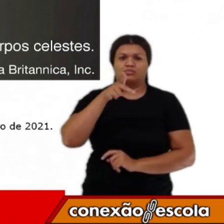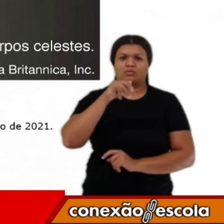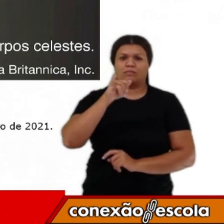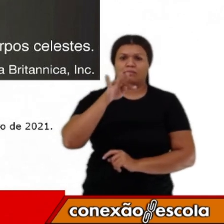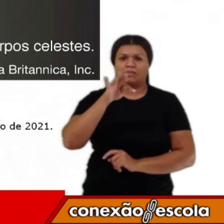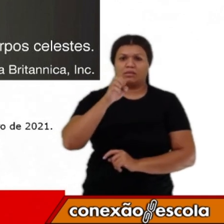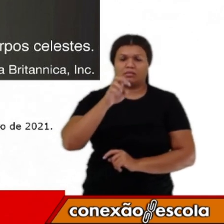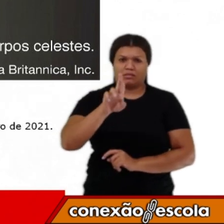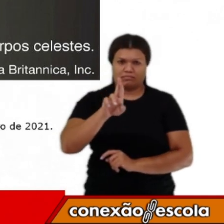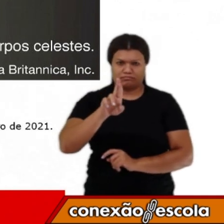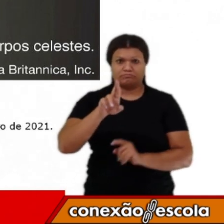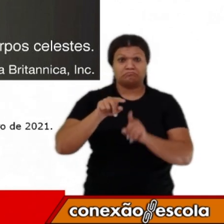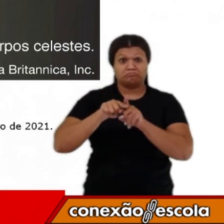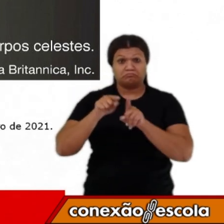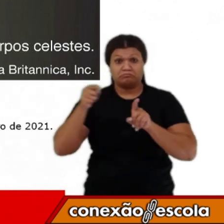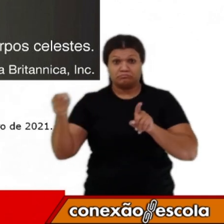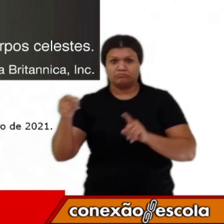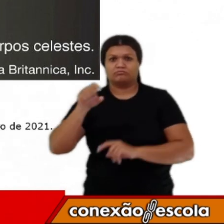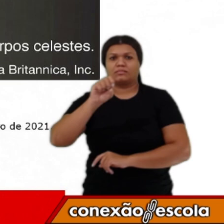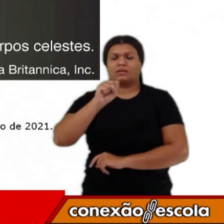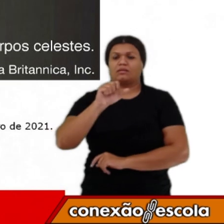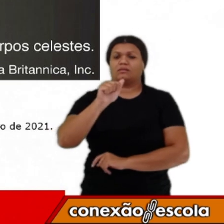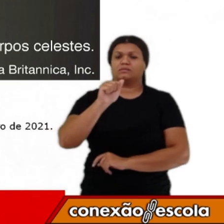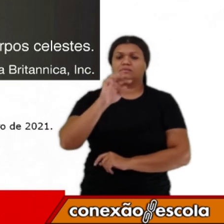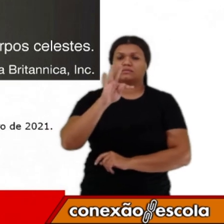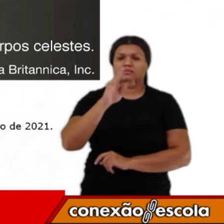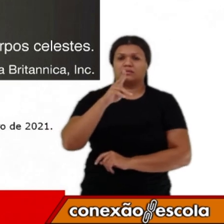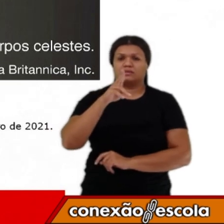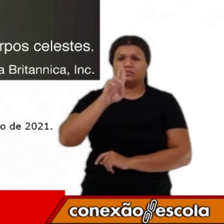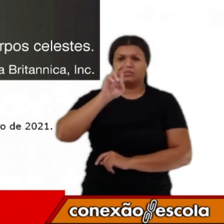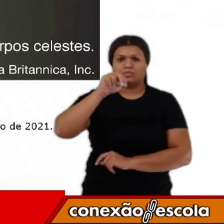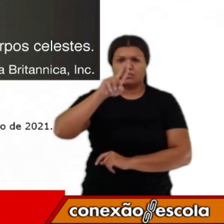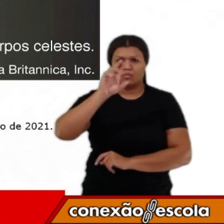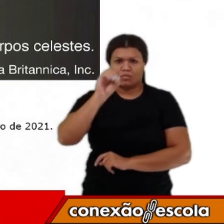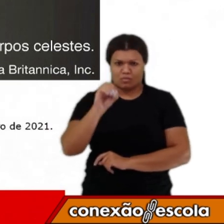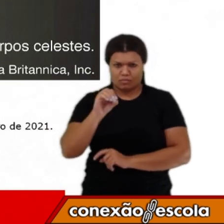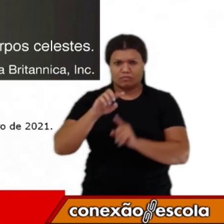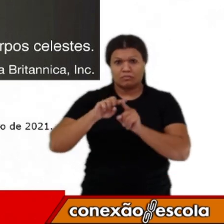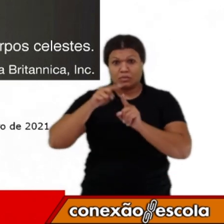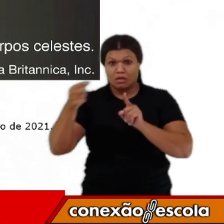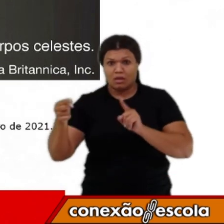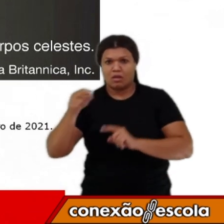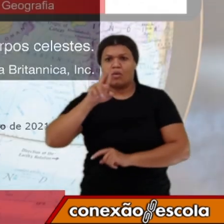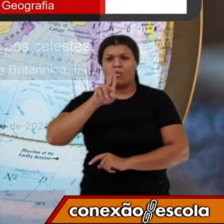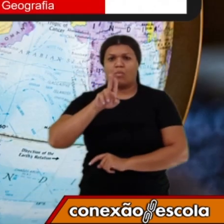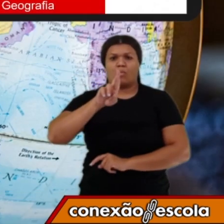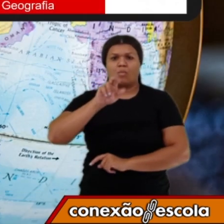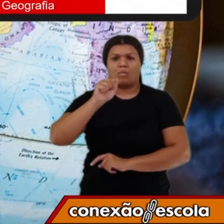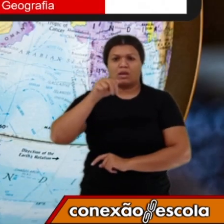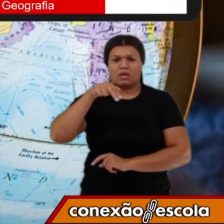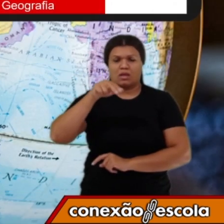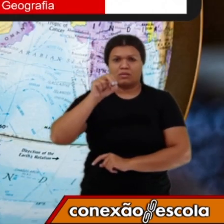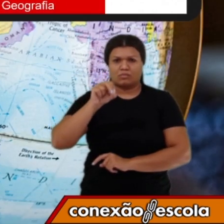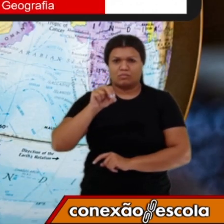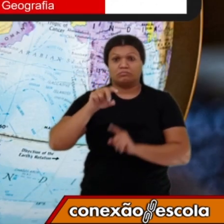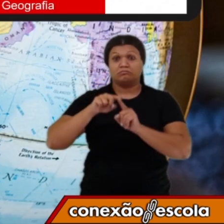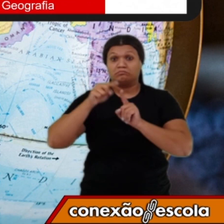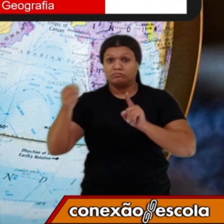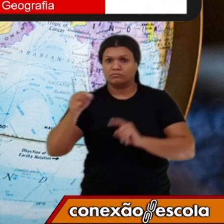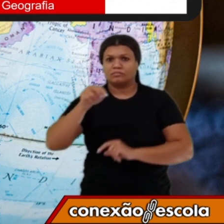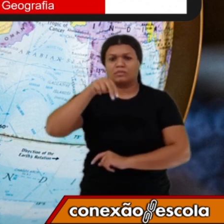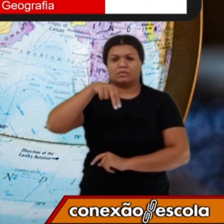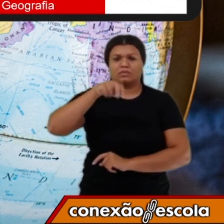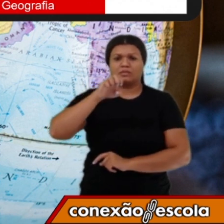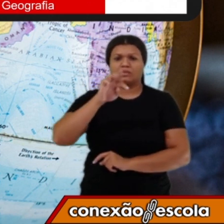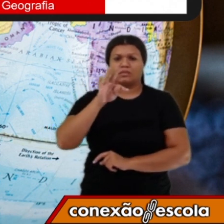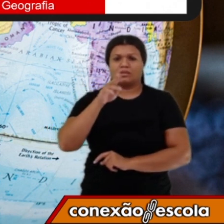Saturno. Em seguida, temos Urano. E, por fim, Netuno. É muito importante ressaltar